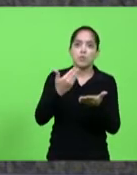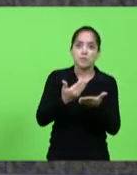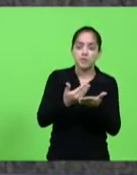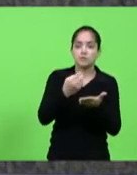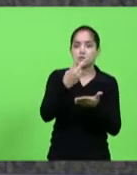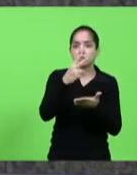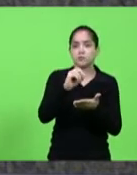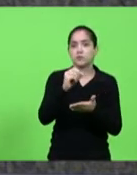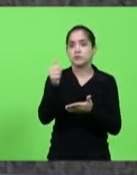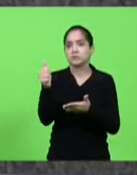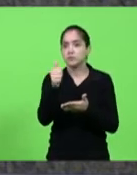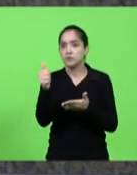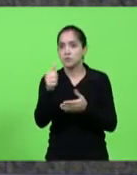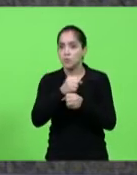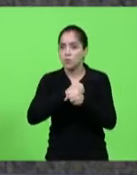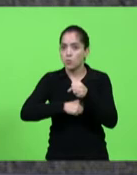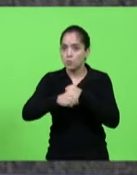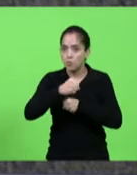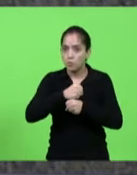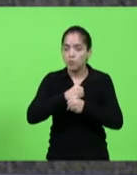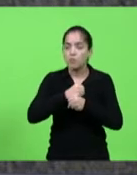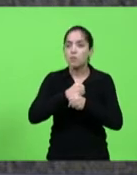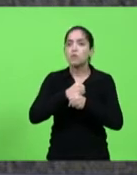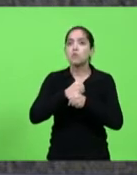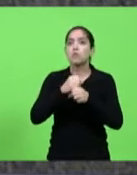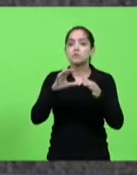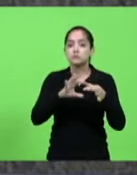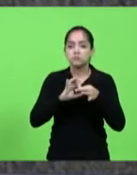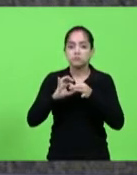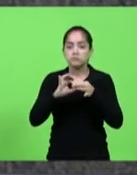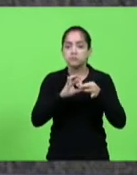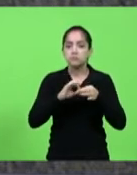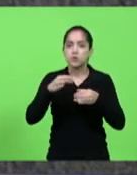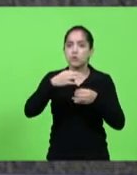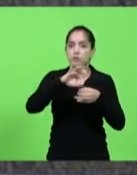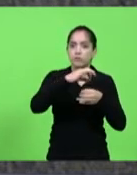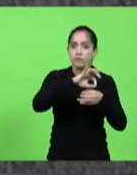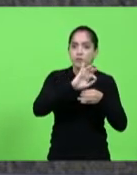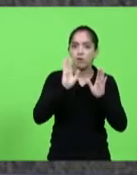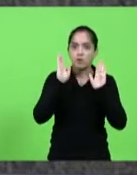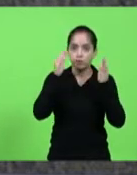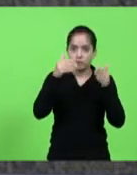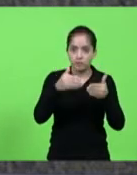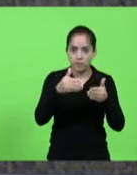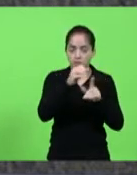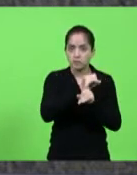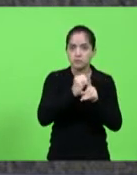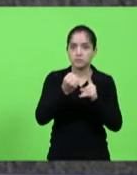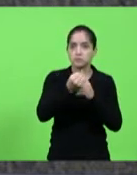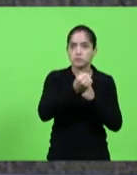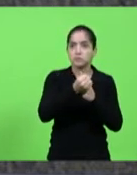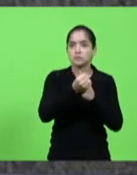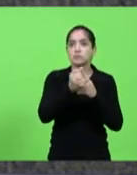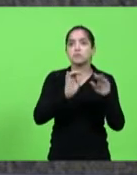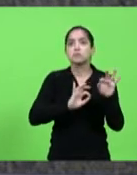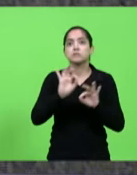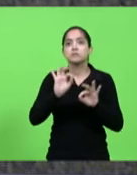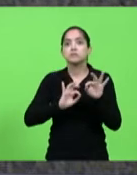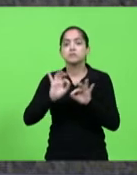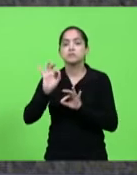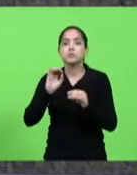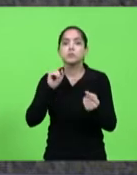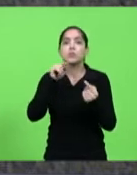agremiando forças entre parlamentares, instituições, fóruns e sociedade civil organizada, com a